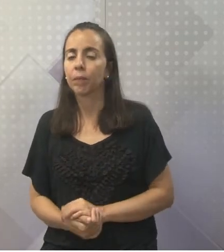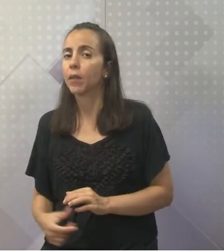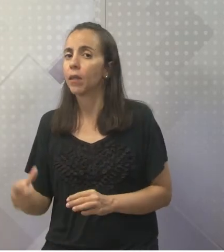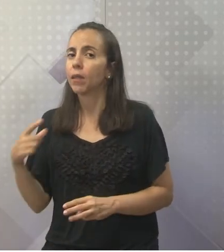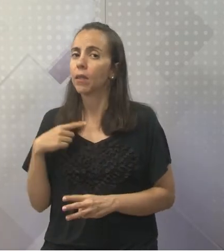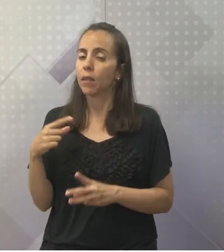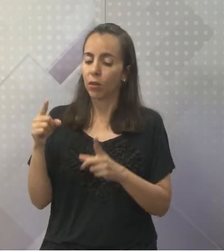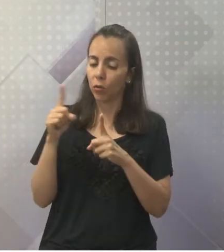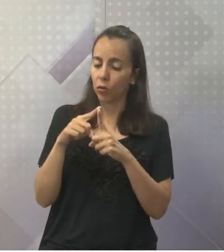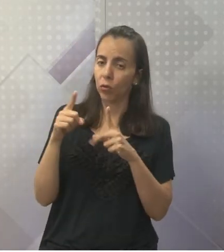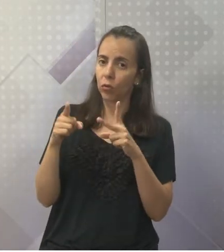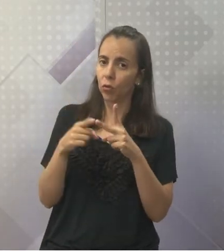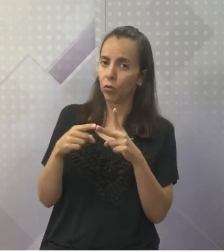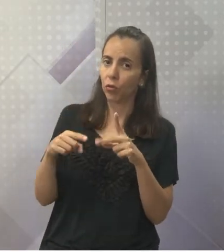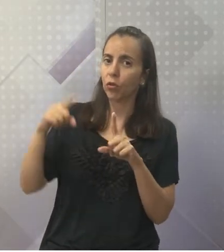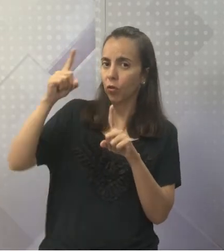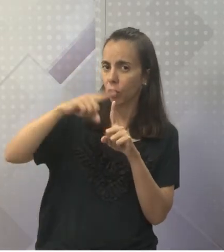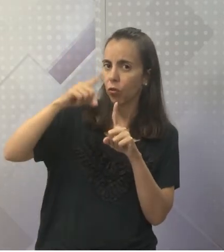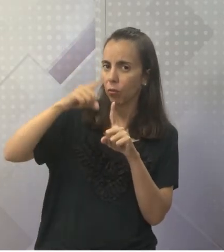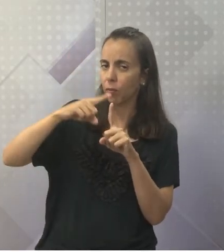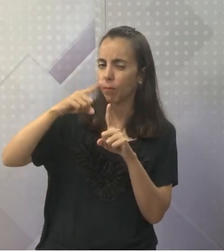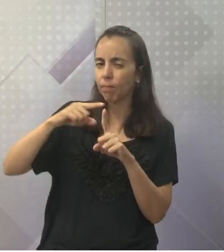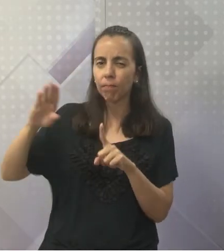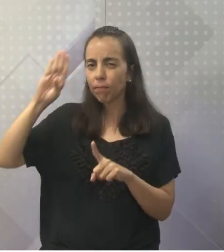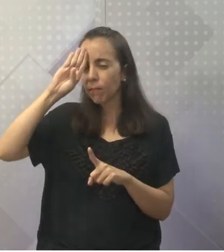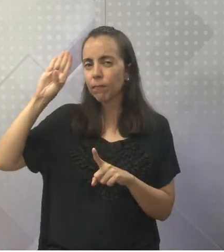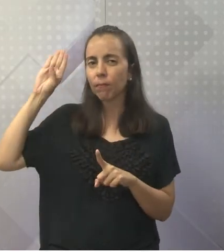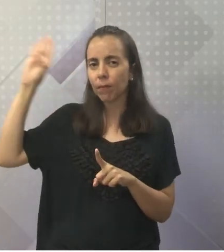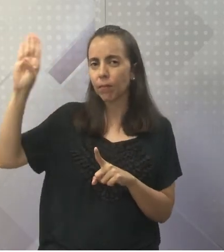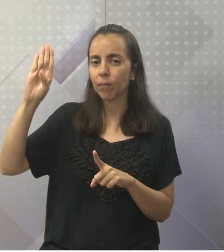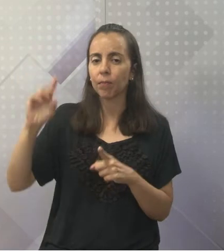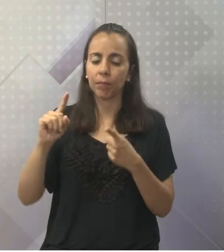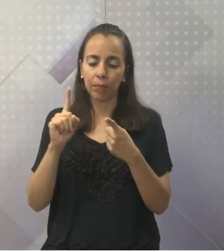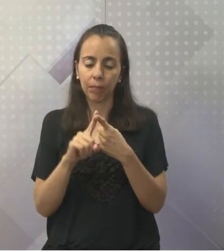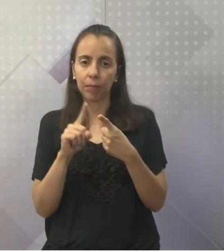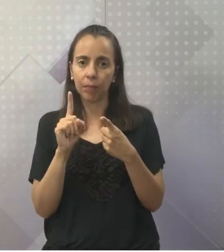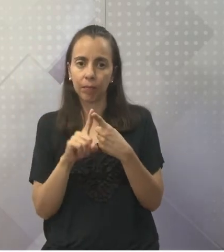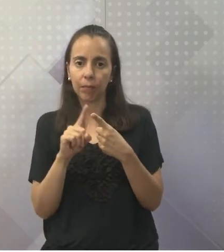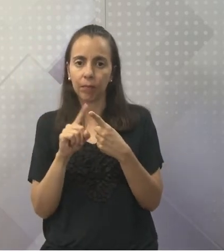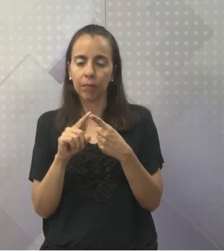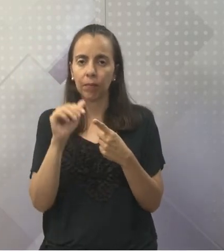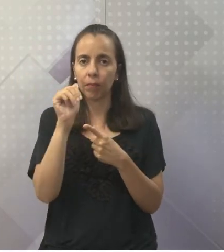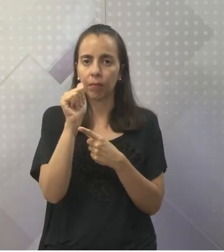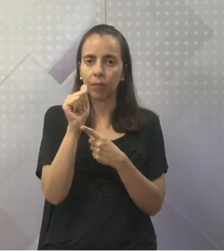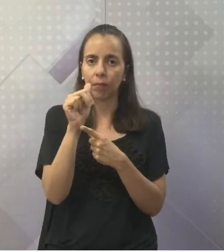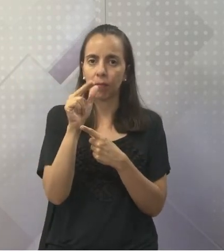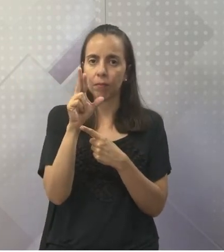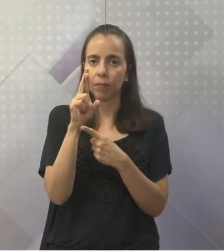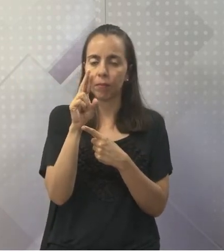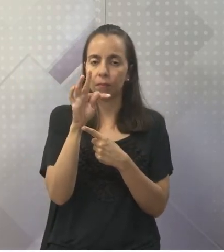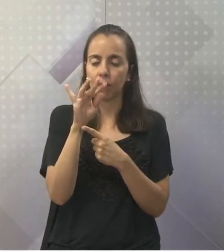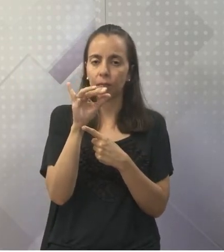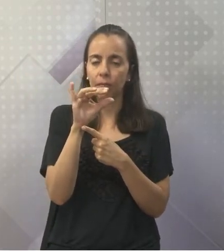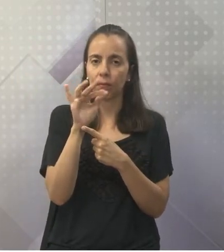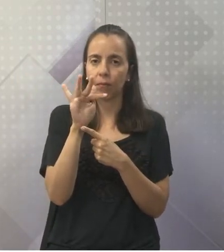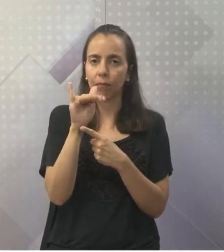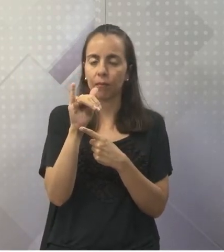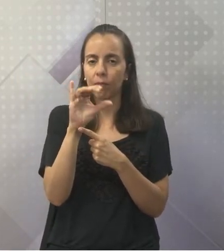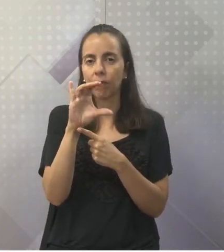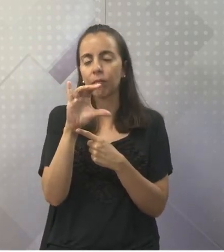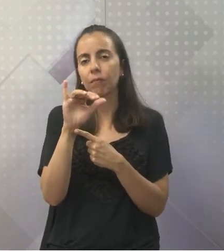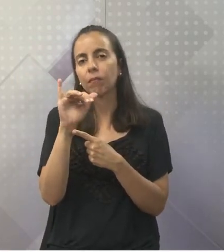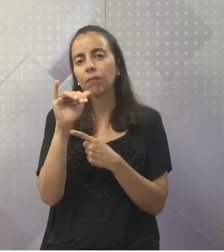tipos fundamentais de classificação. Um é a classificação artificial, que não tem nenhum